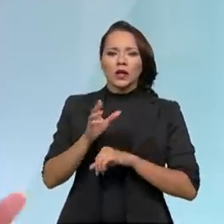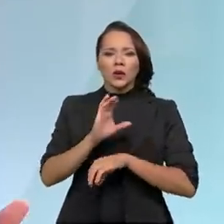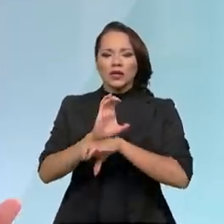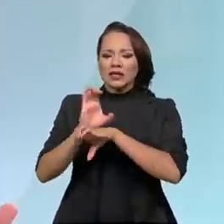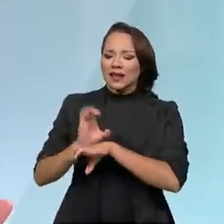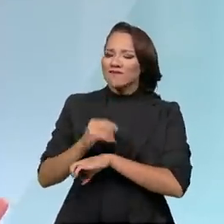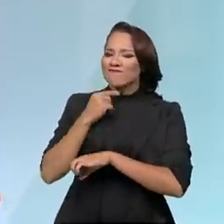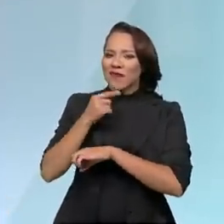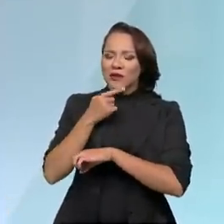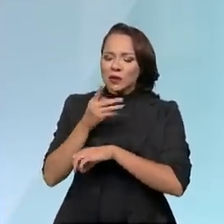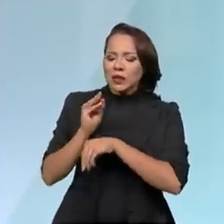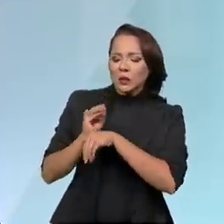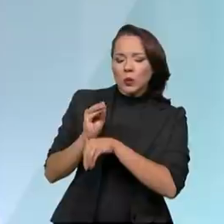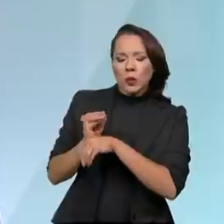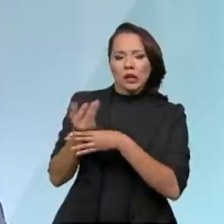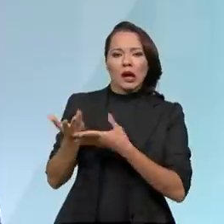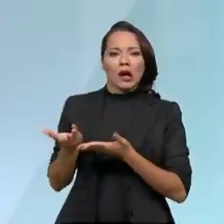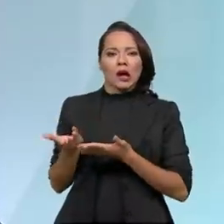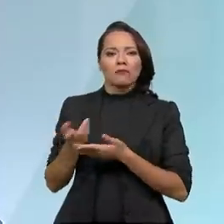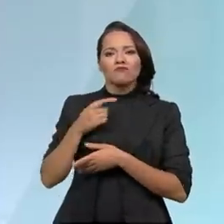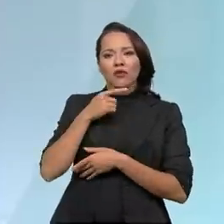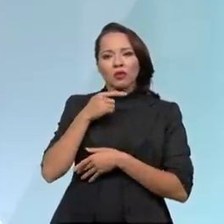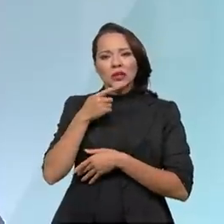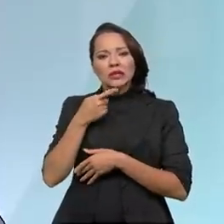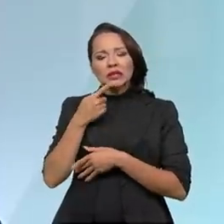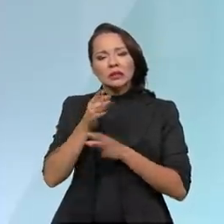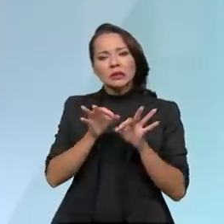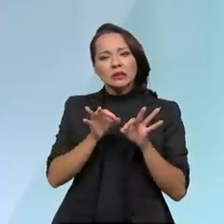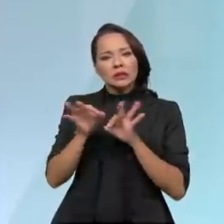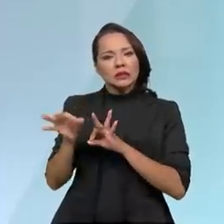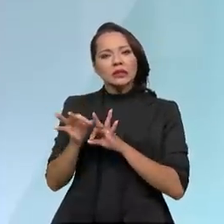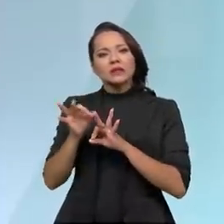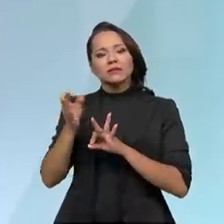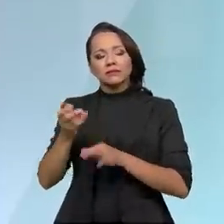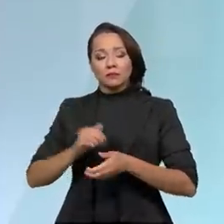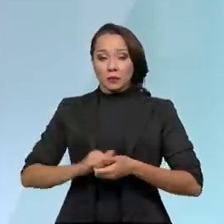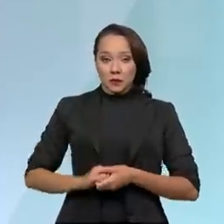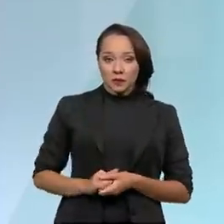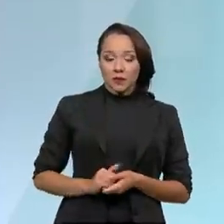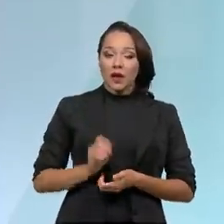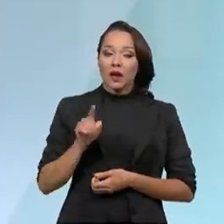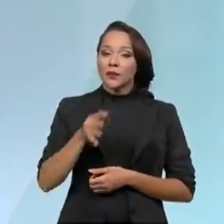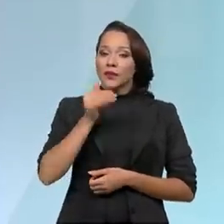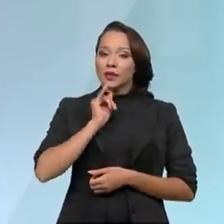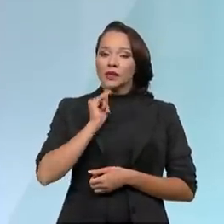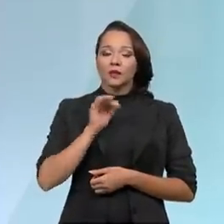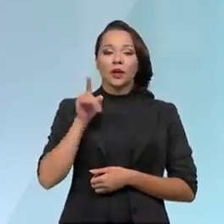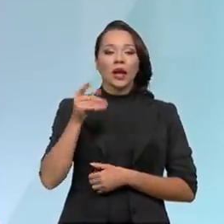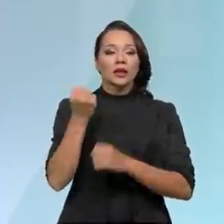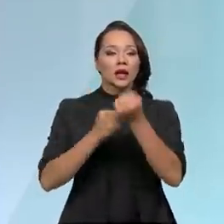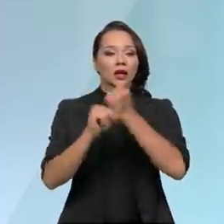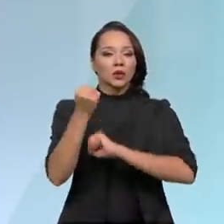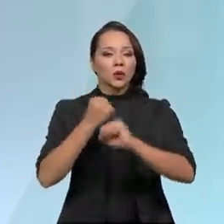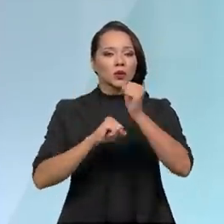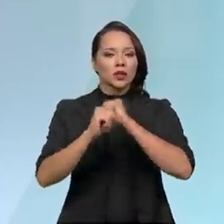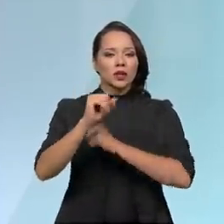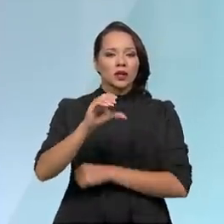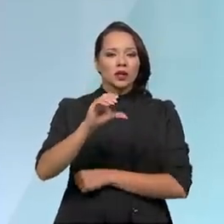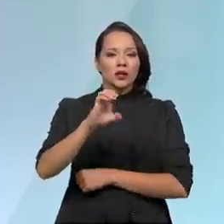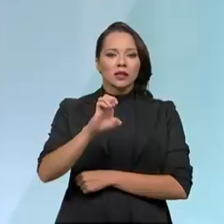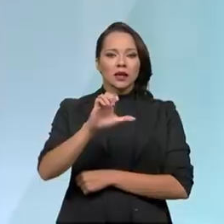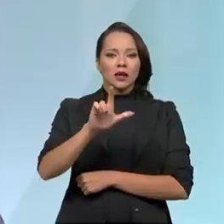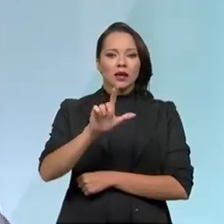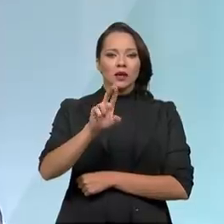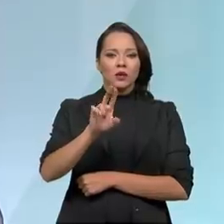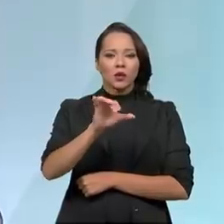não estava conseguindo capturar e não estava conseguindo dar vazão. É o caso daquela indústria de celulose que quer